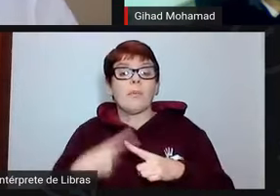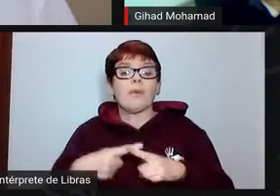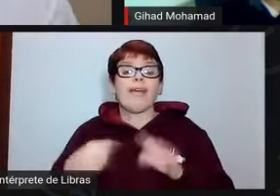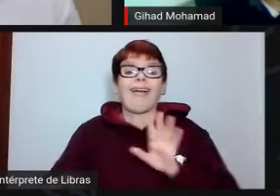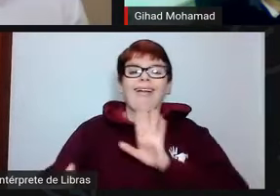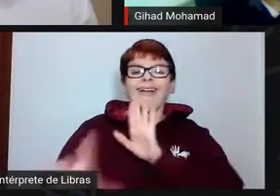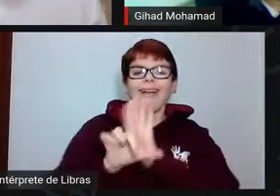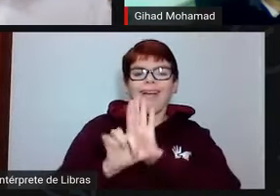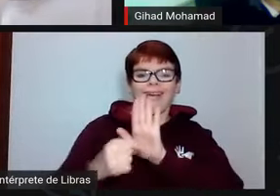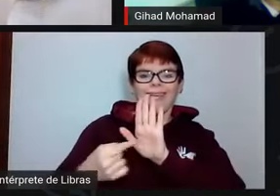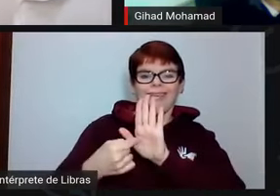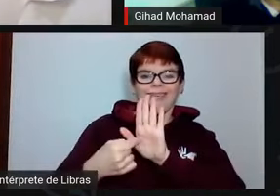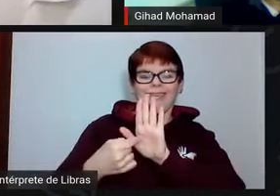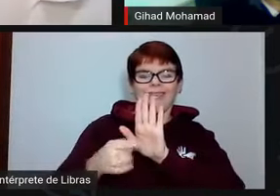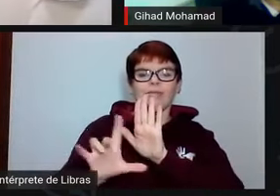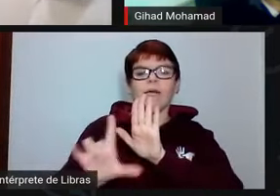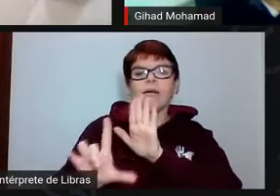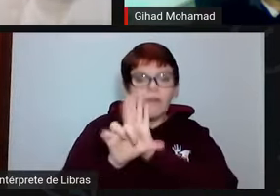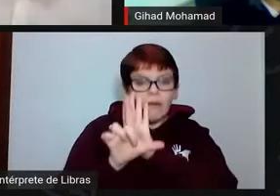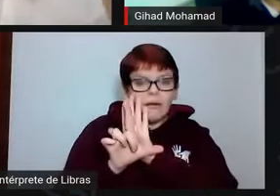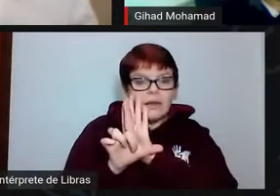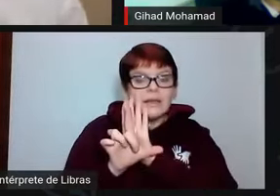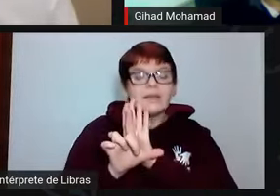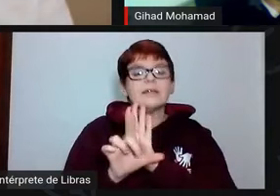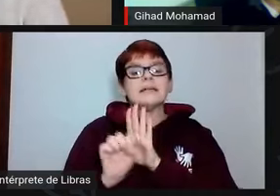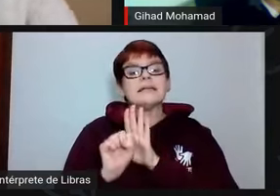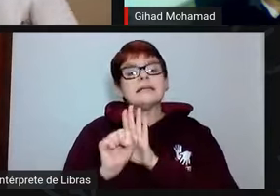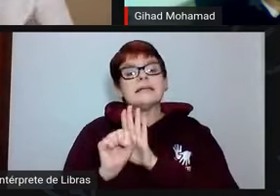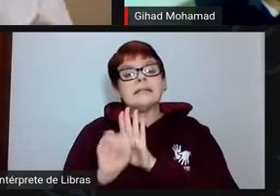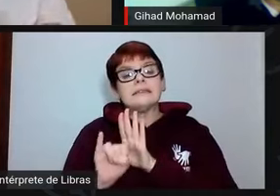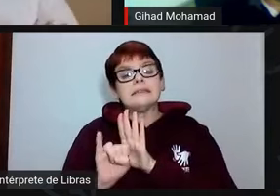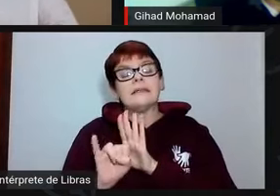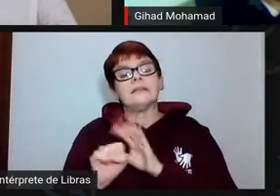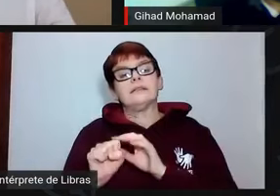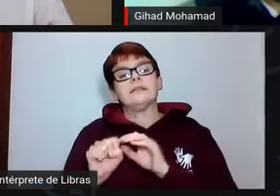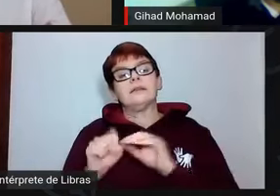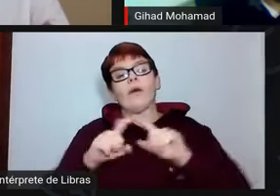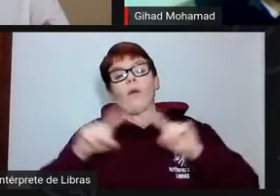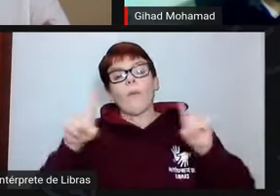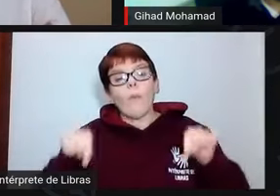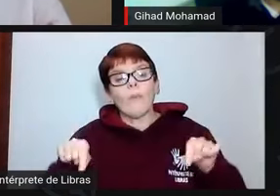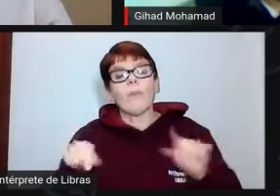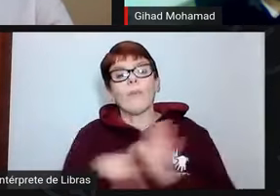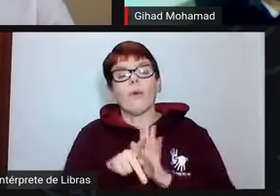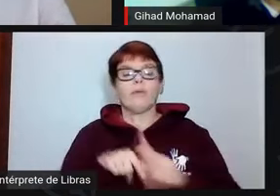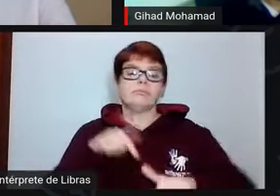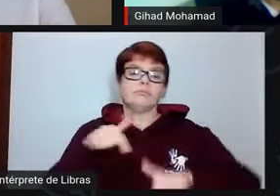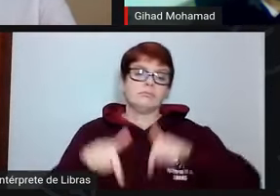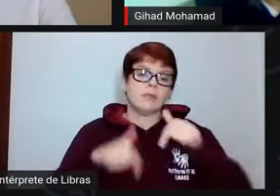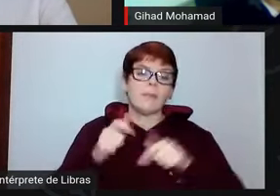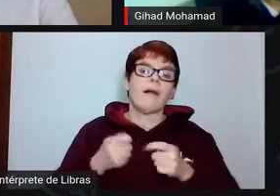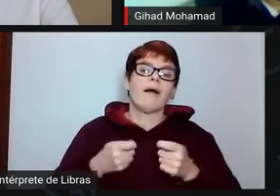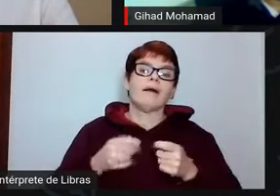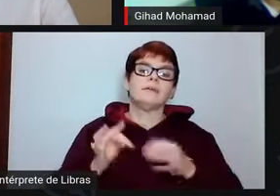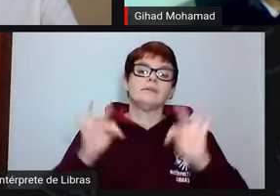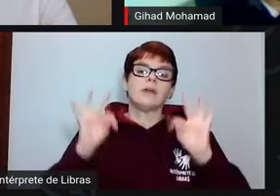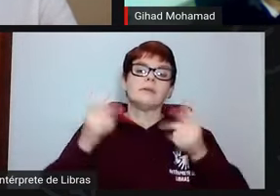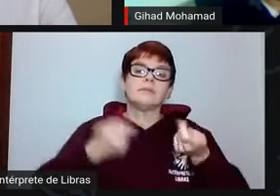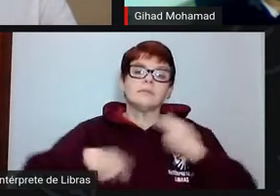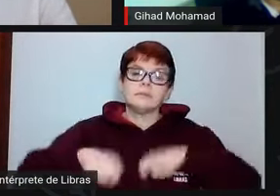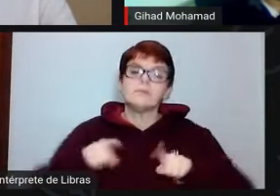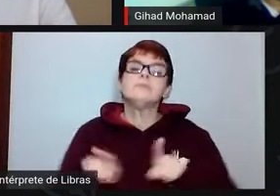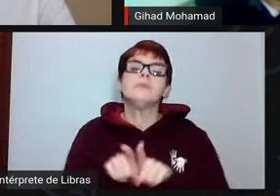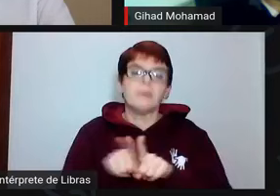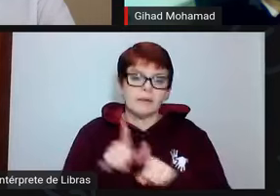o banco de professores equivalentes é lei, o quadro de referência dos servidores técnicos e administrativos também está previsto em lei. Então,